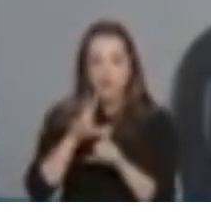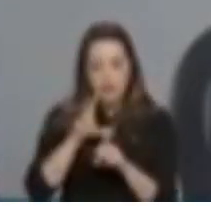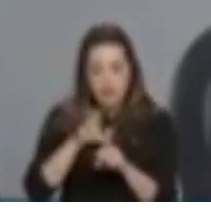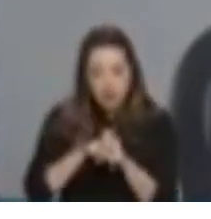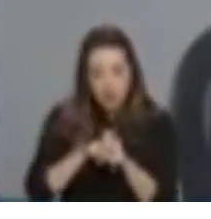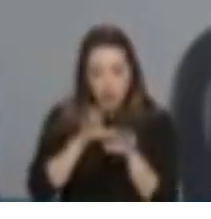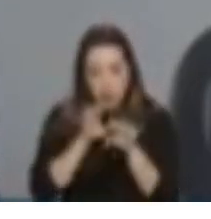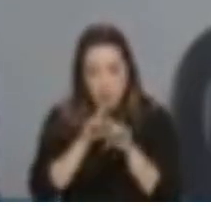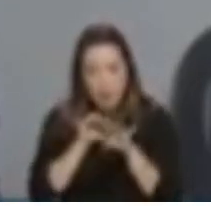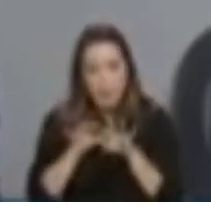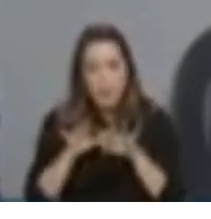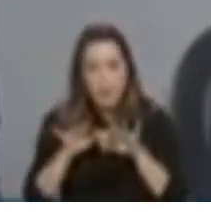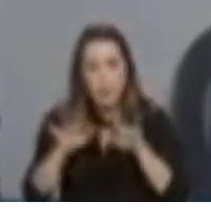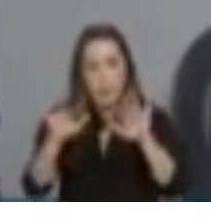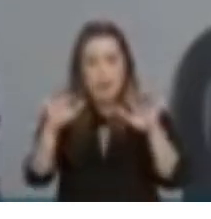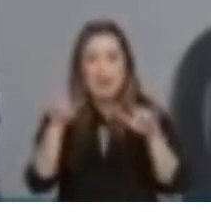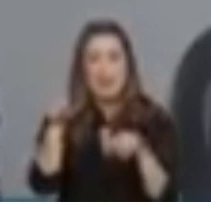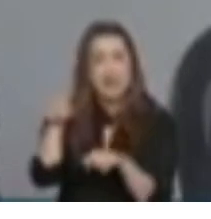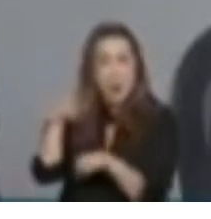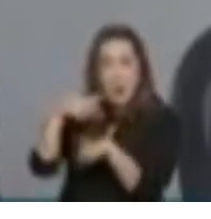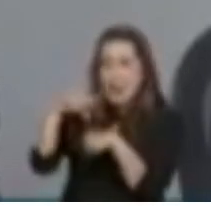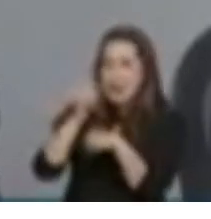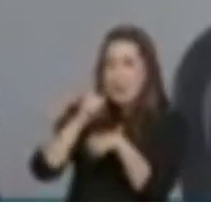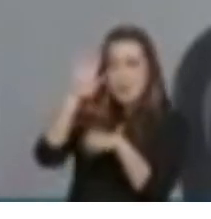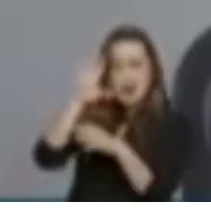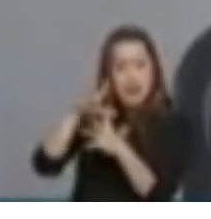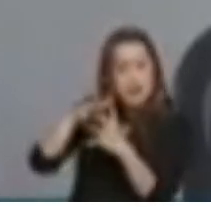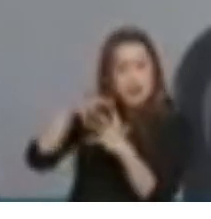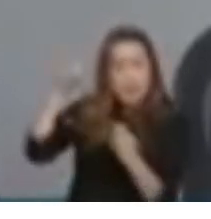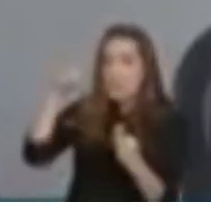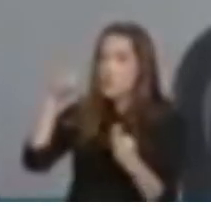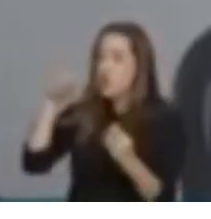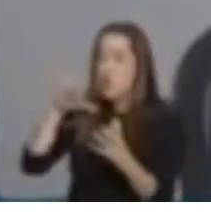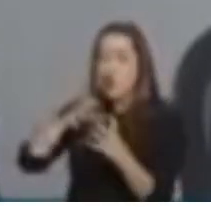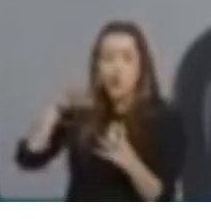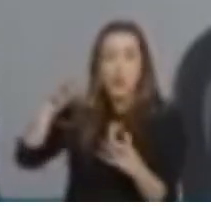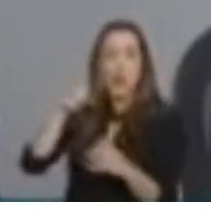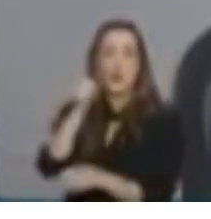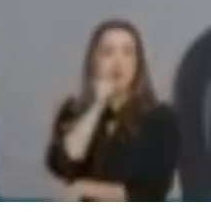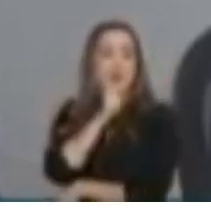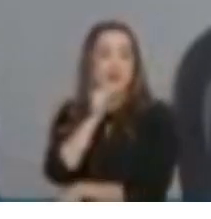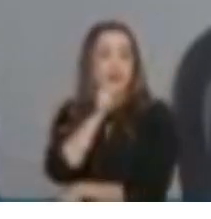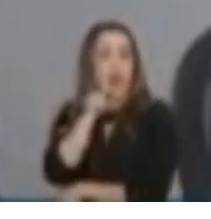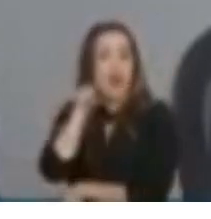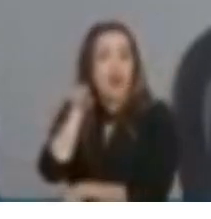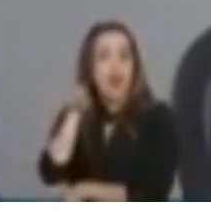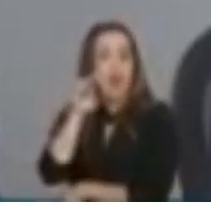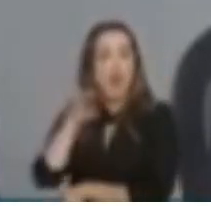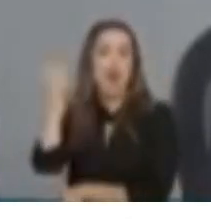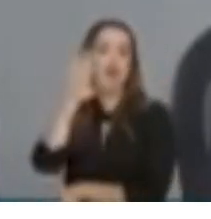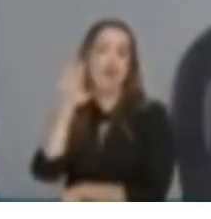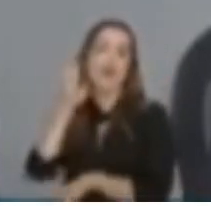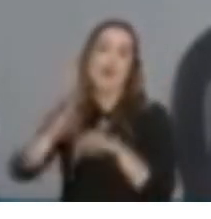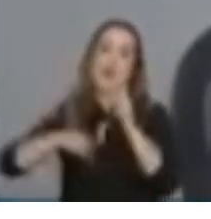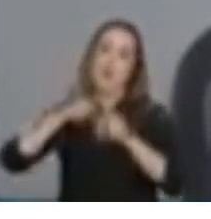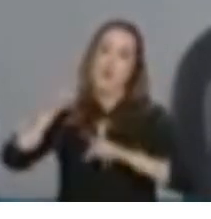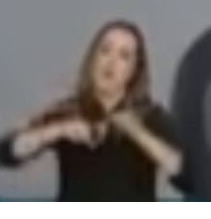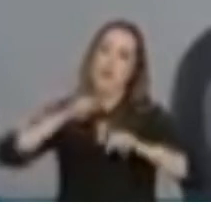É o país mais idoso da Europa. É o país que tem uma população